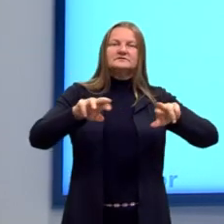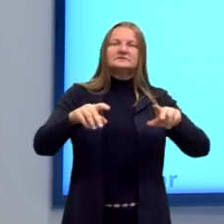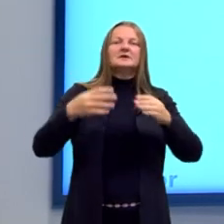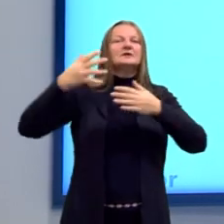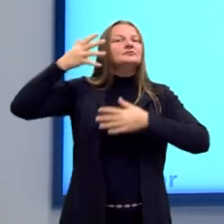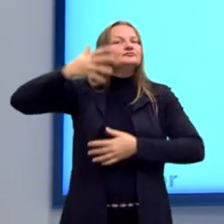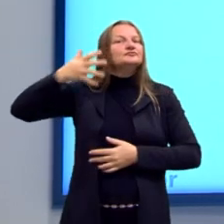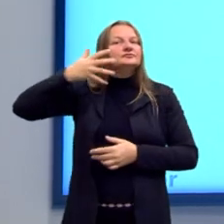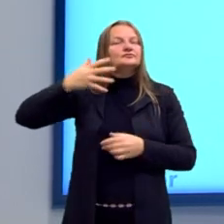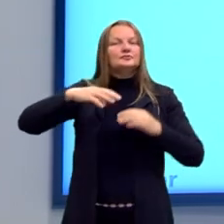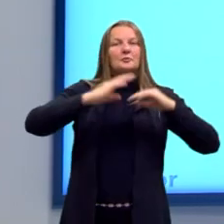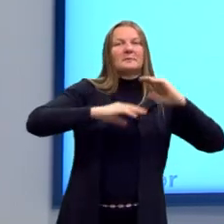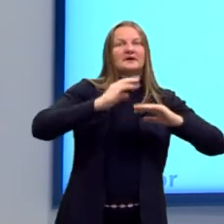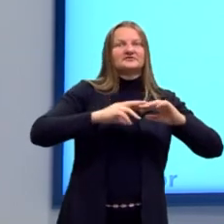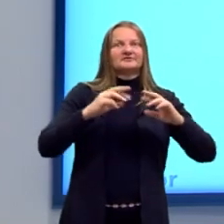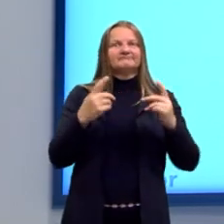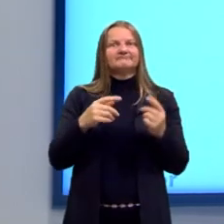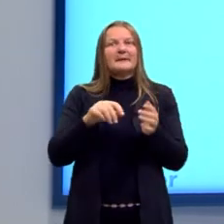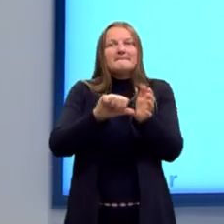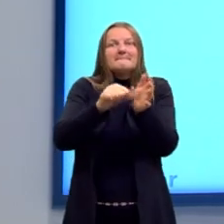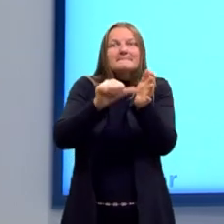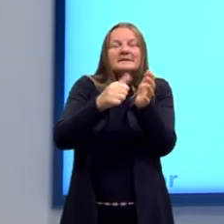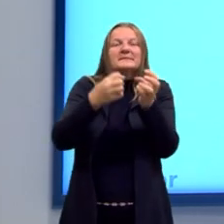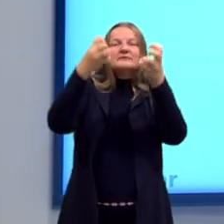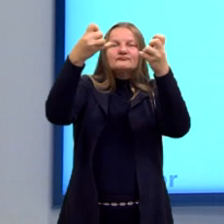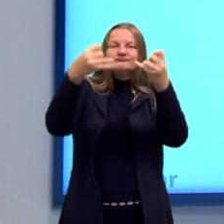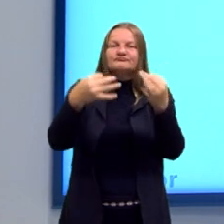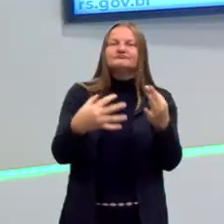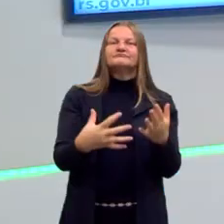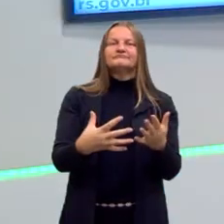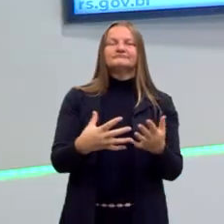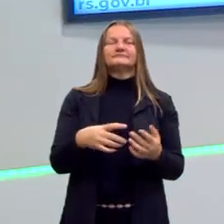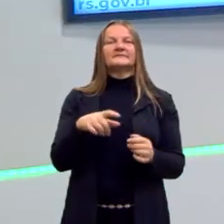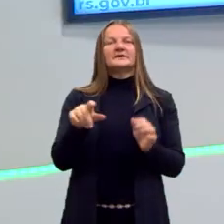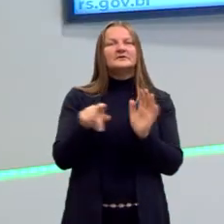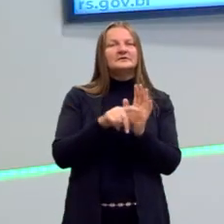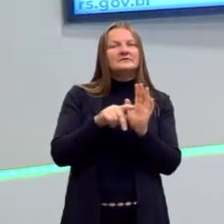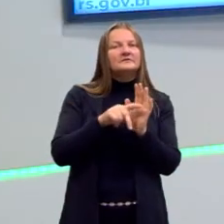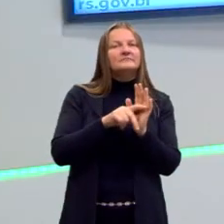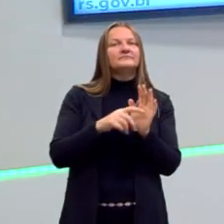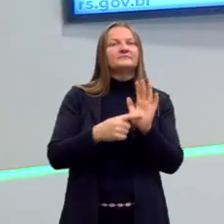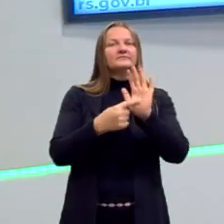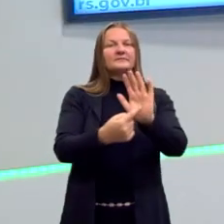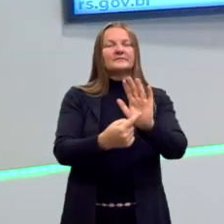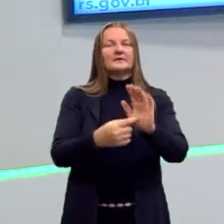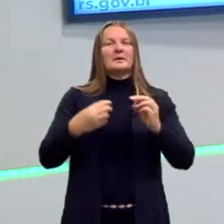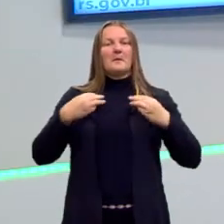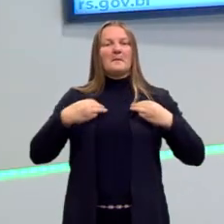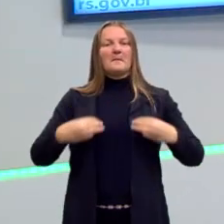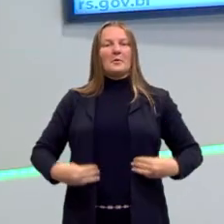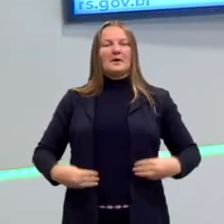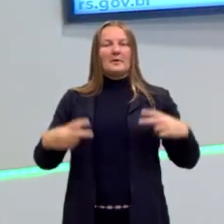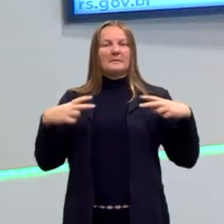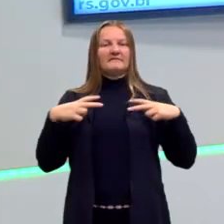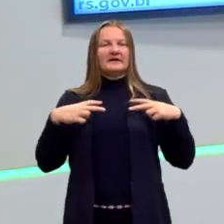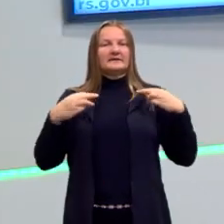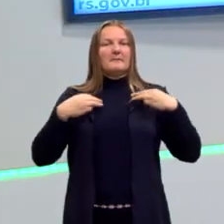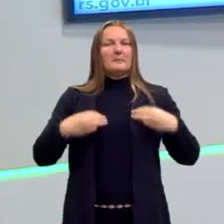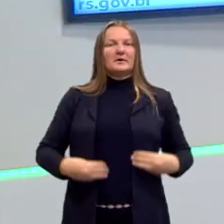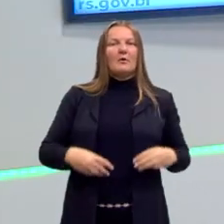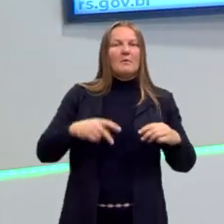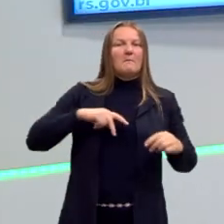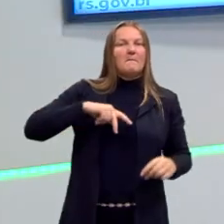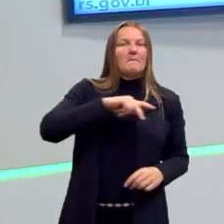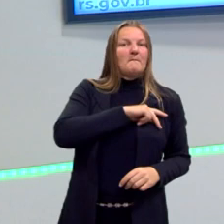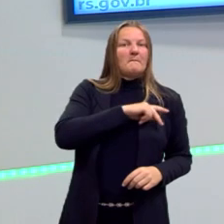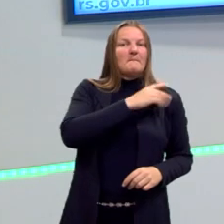discurso e a prática. É o primeiro camarada que vai trazer diferença entre a moral privada e a moral pública.